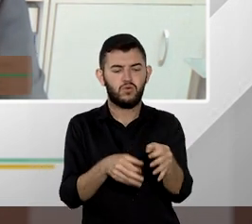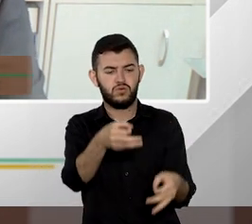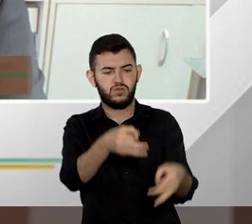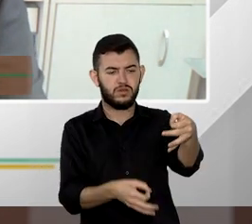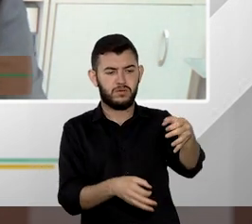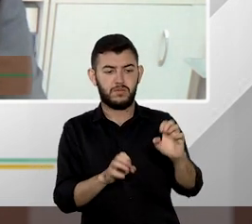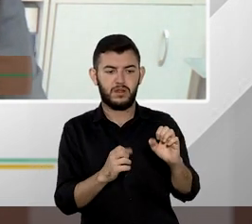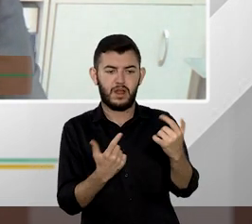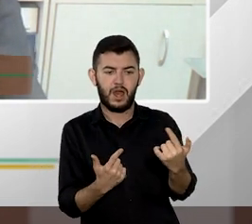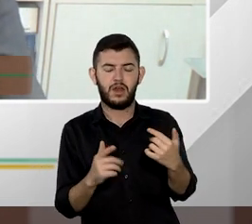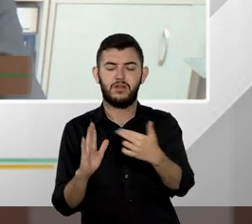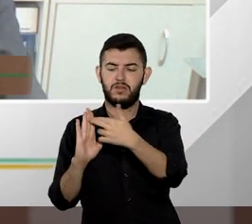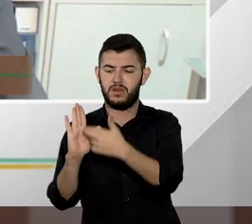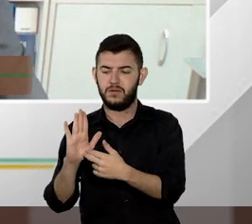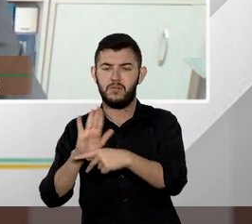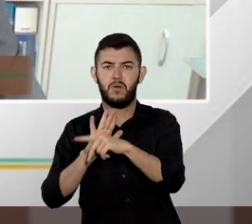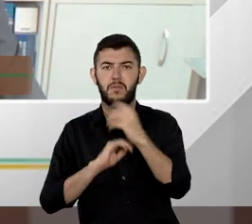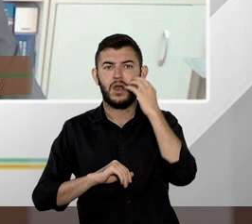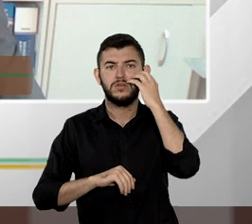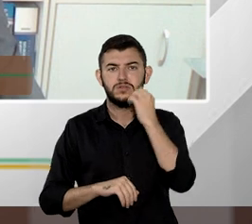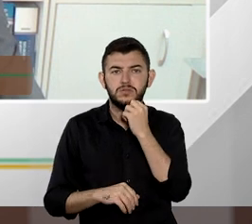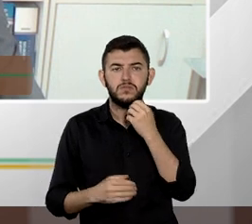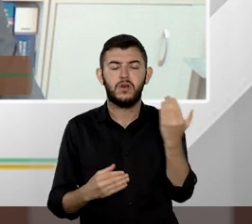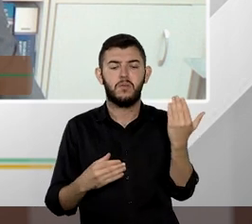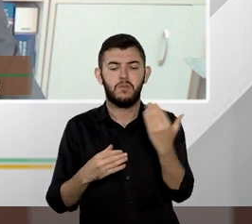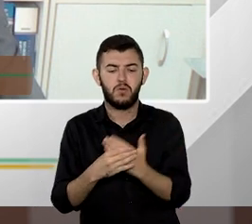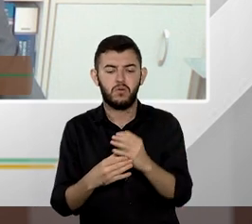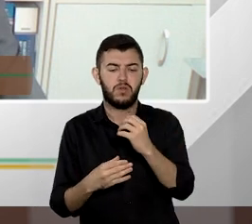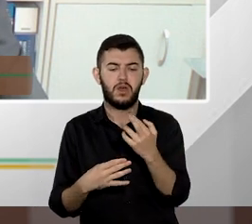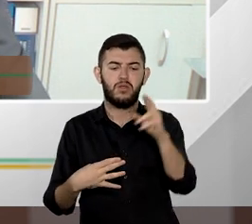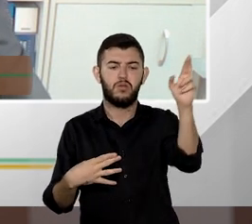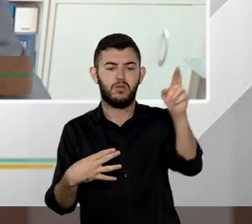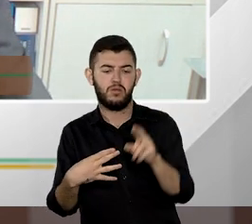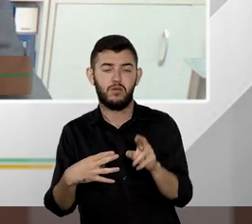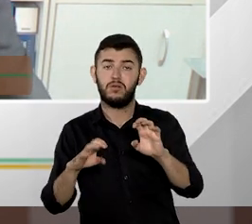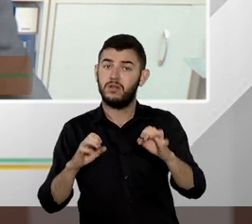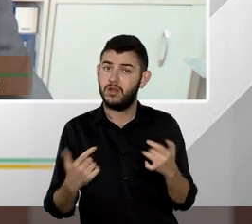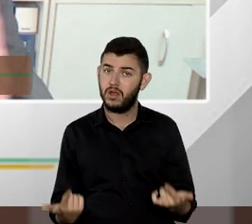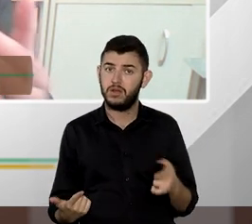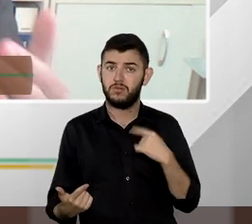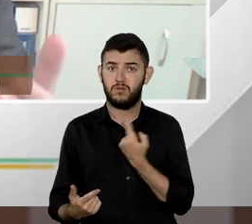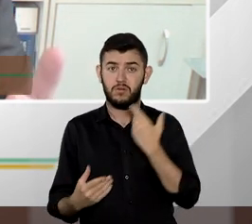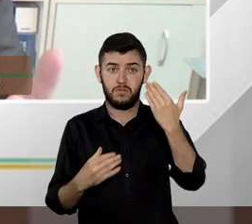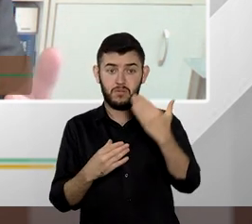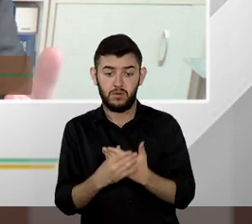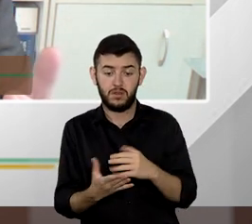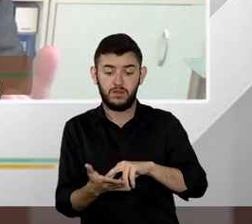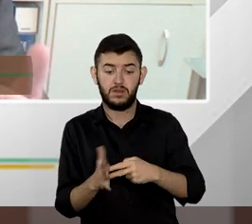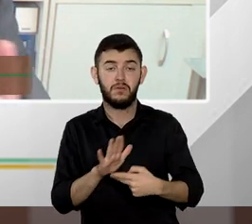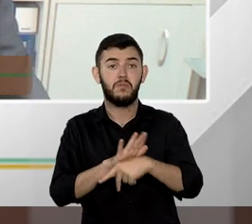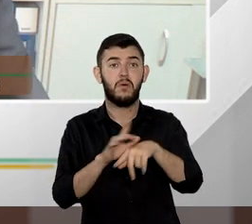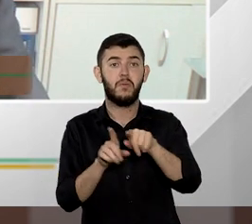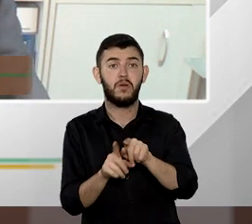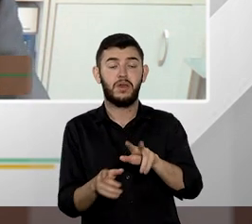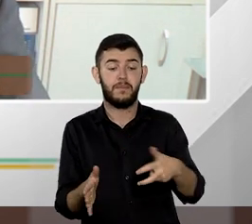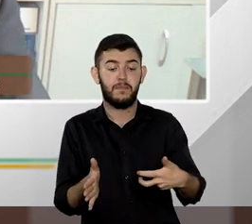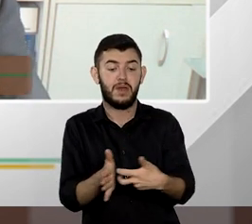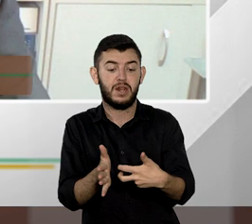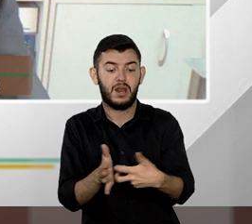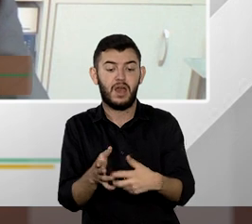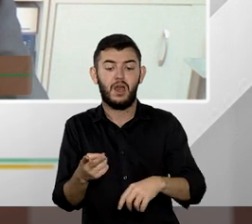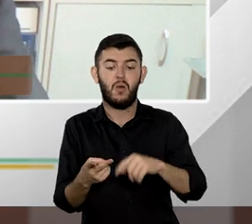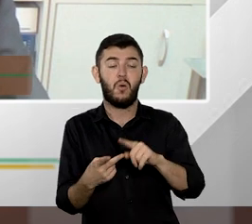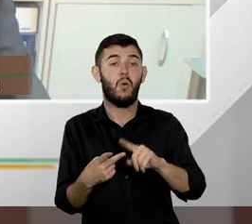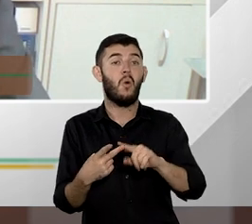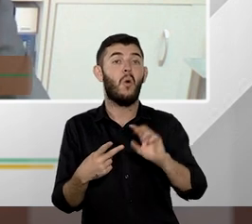tranquilamente o fato de você estar diante de uma causa penal de improbidade administrativa superior a